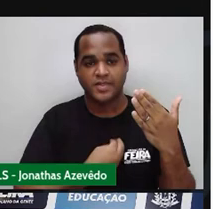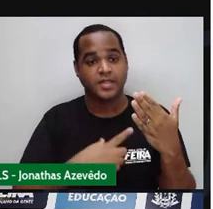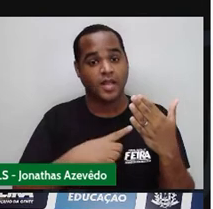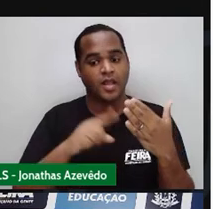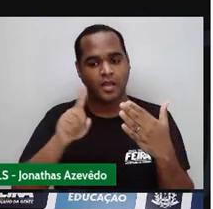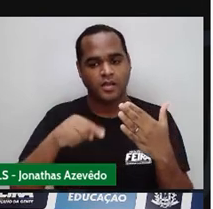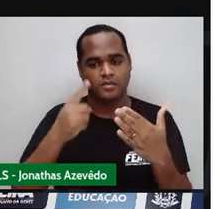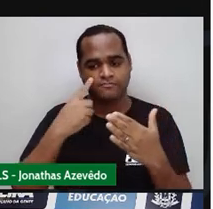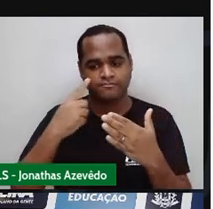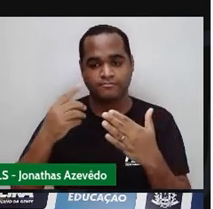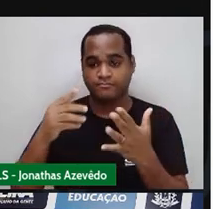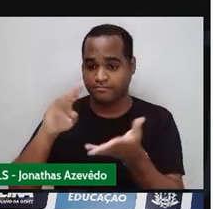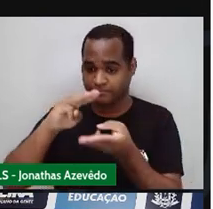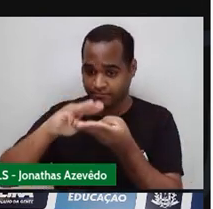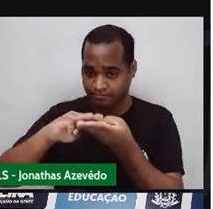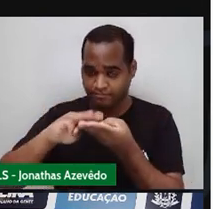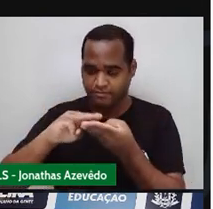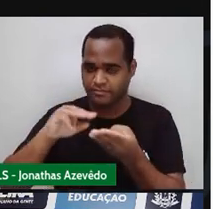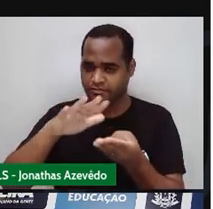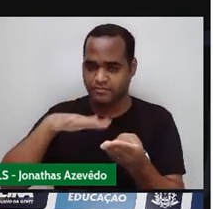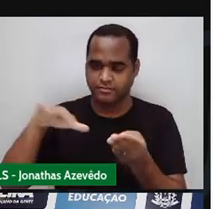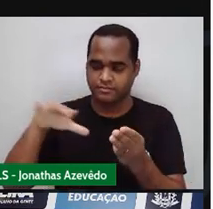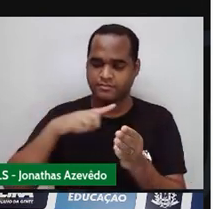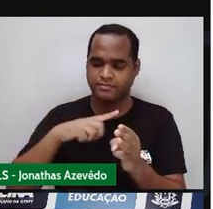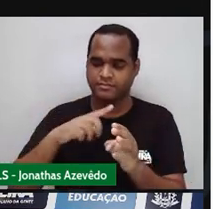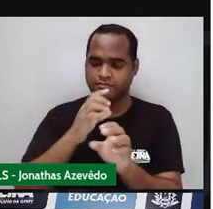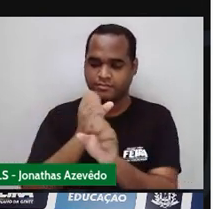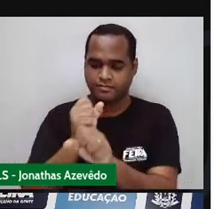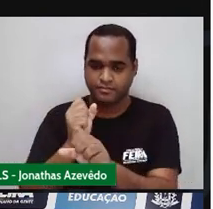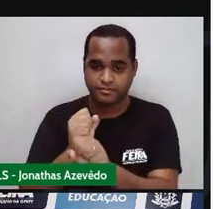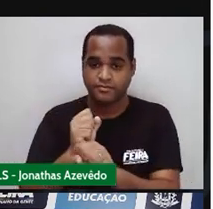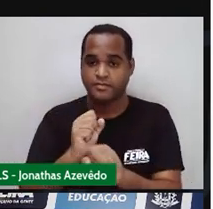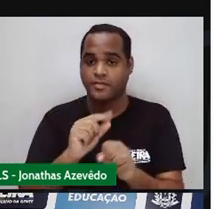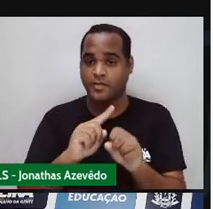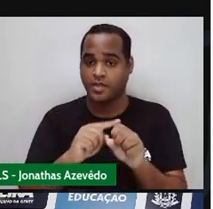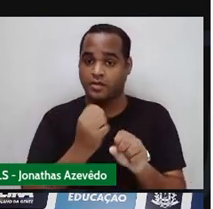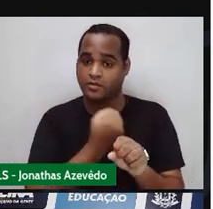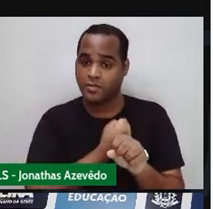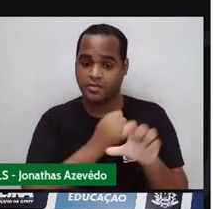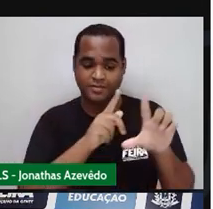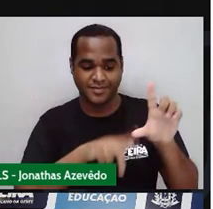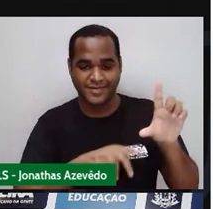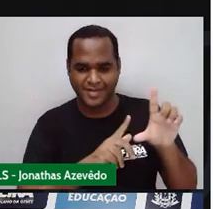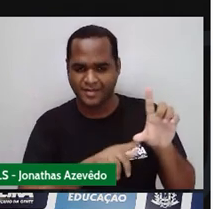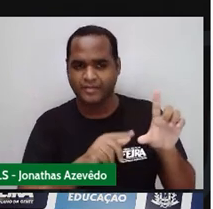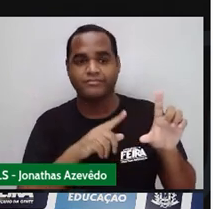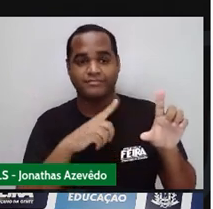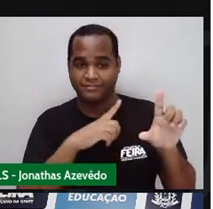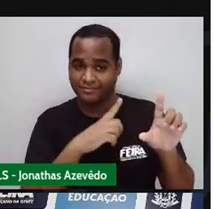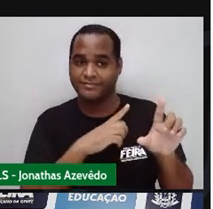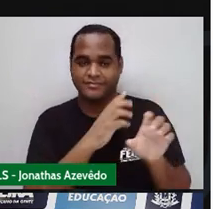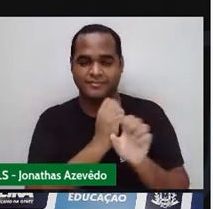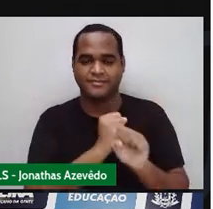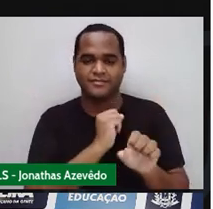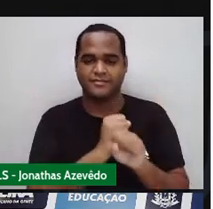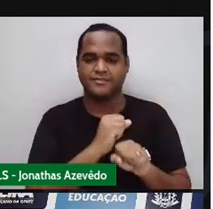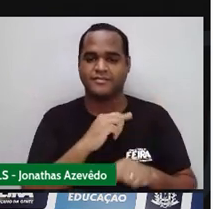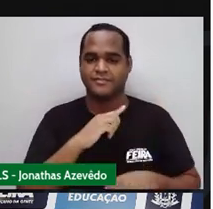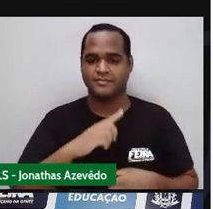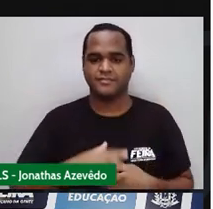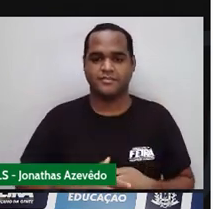matemática Né? Que envolve cálculo Com letras E é essa parte Que está aí, ó